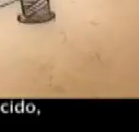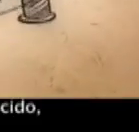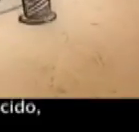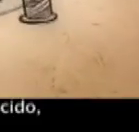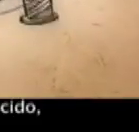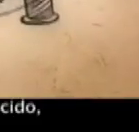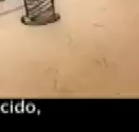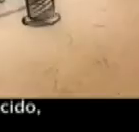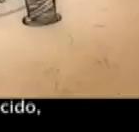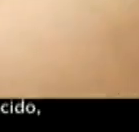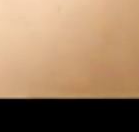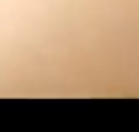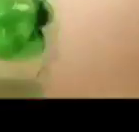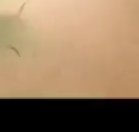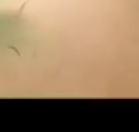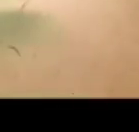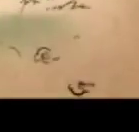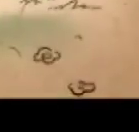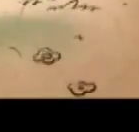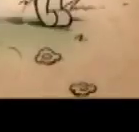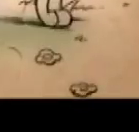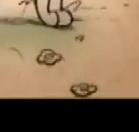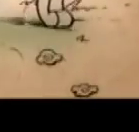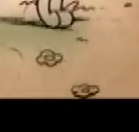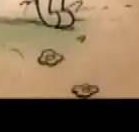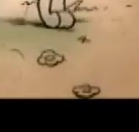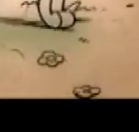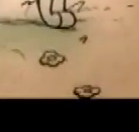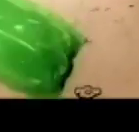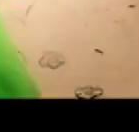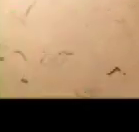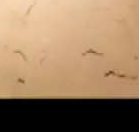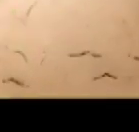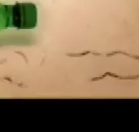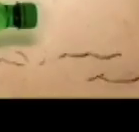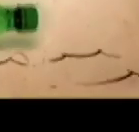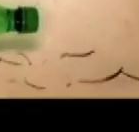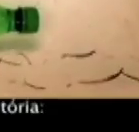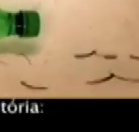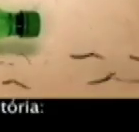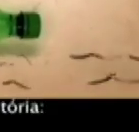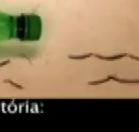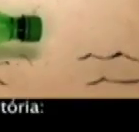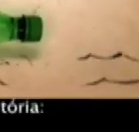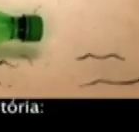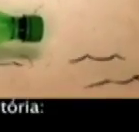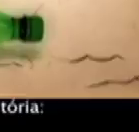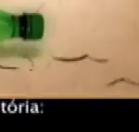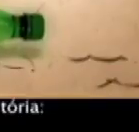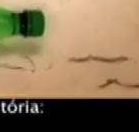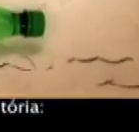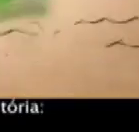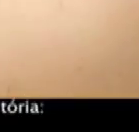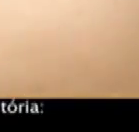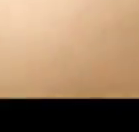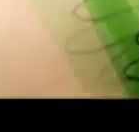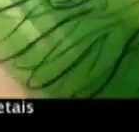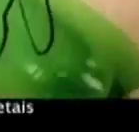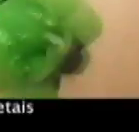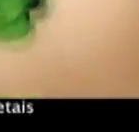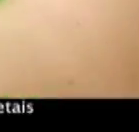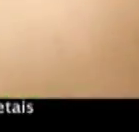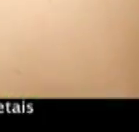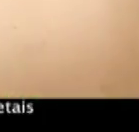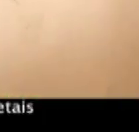reciclagem e a transformou em tecido, vassouras, madeira plástica e até casco de barco. Você tem um papel importante nessa história.